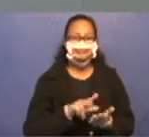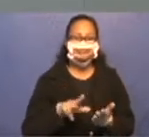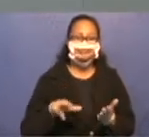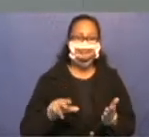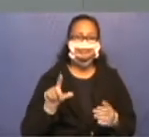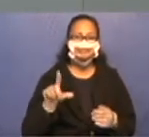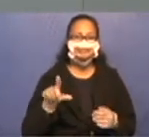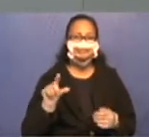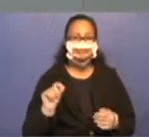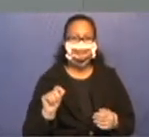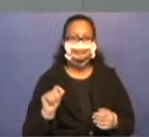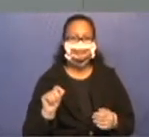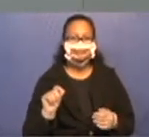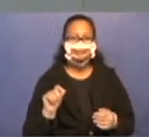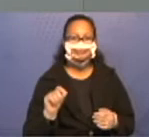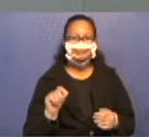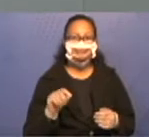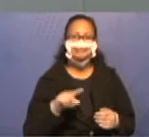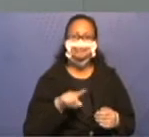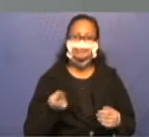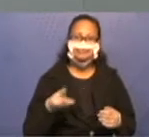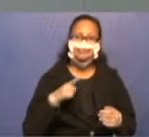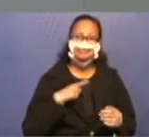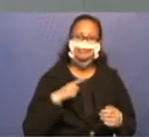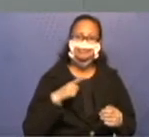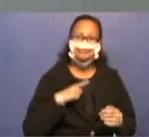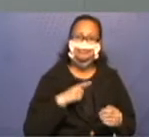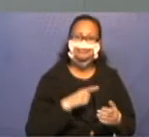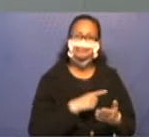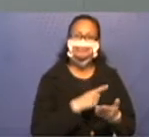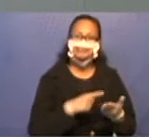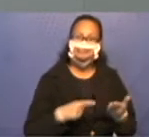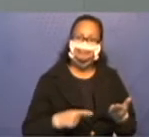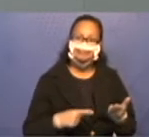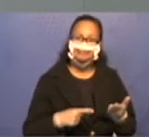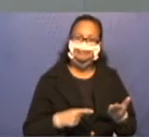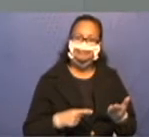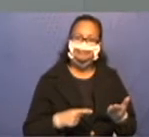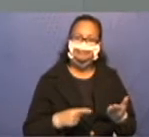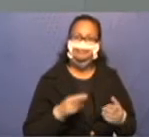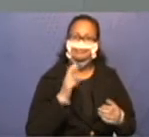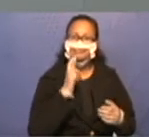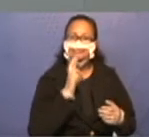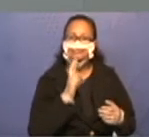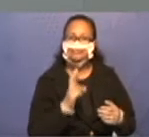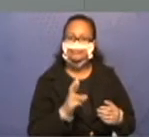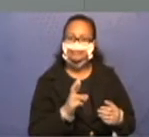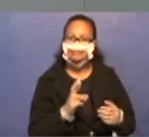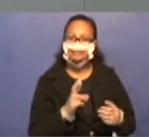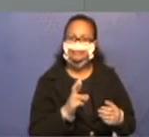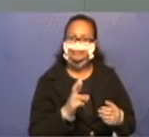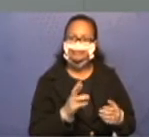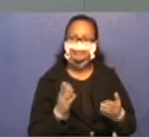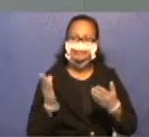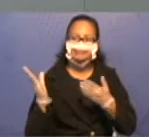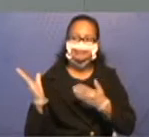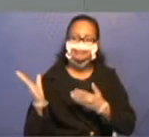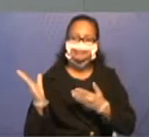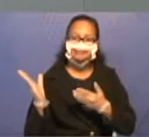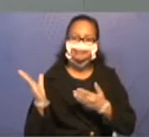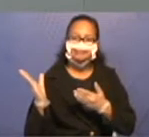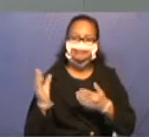Vocês deverão colocar no material impresso as nossas respostas, ok?